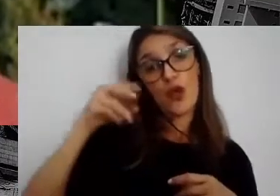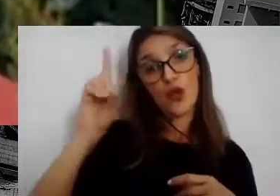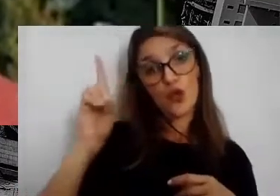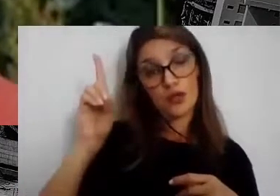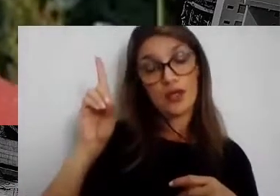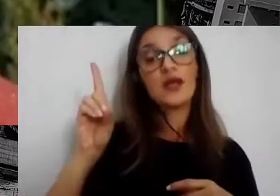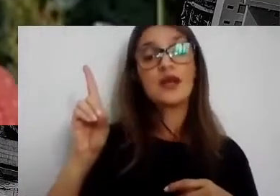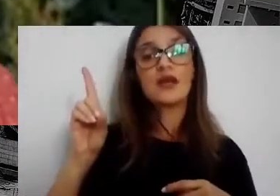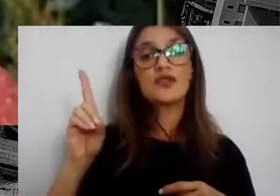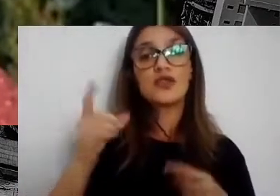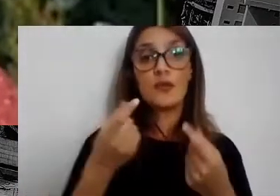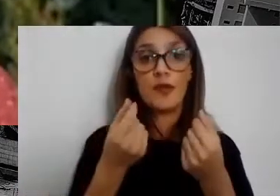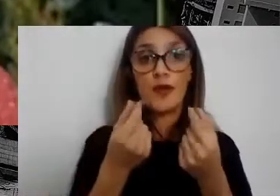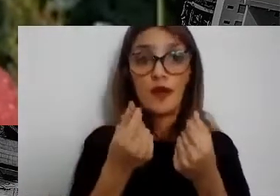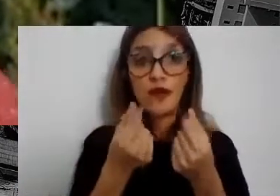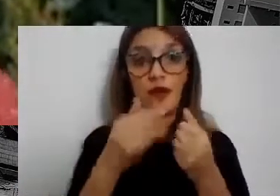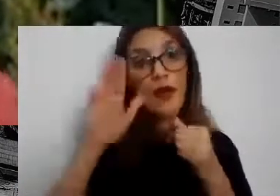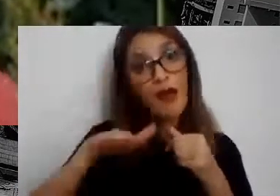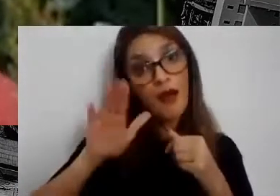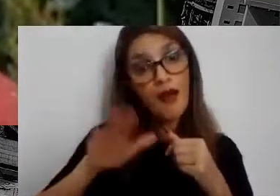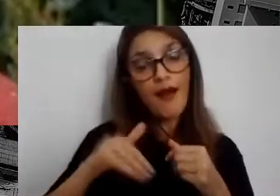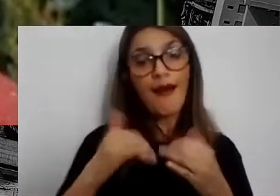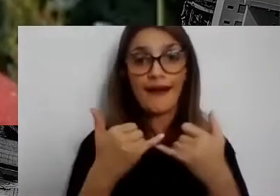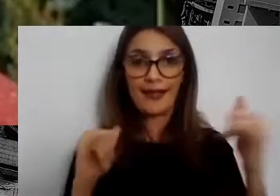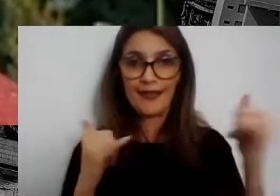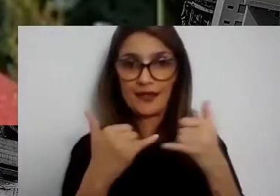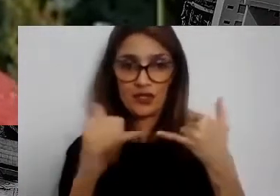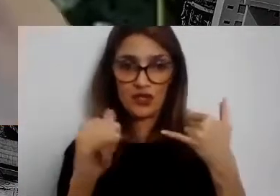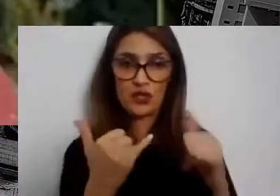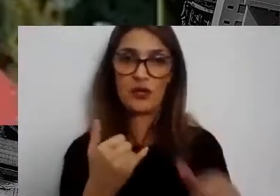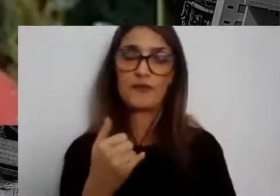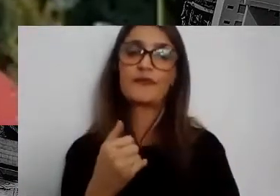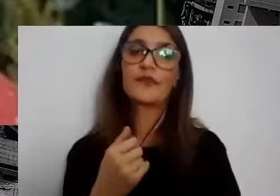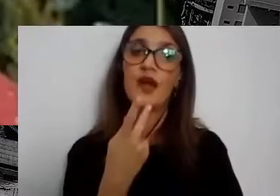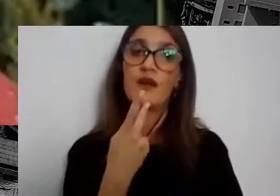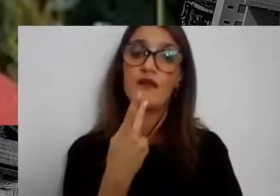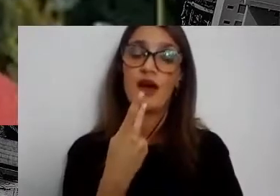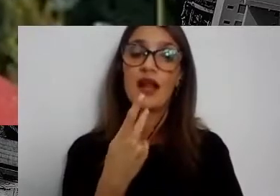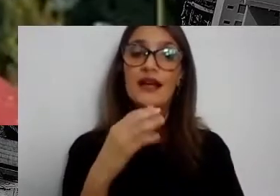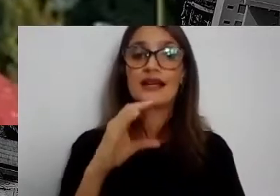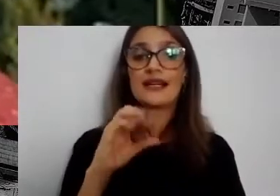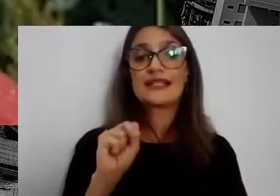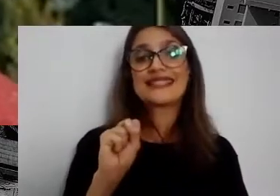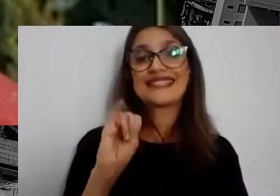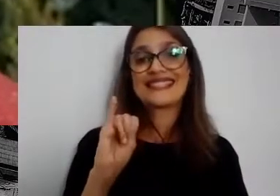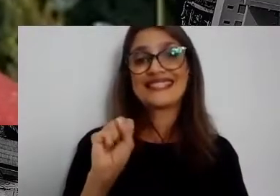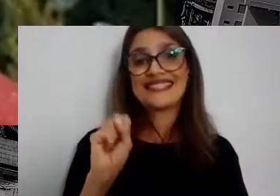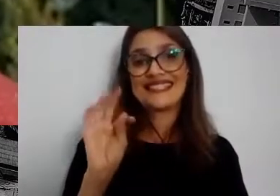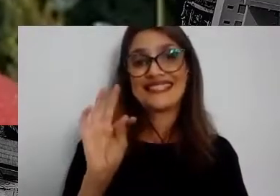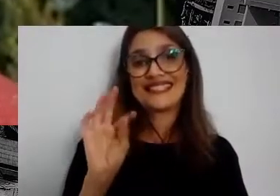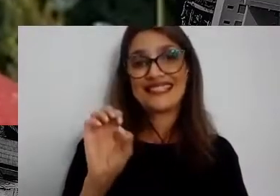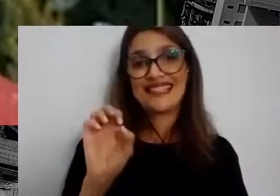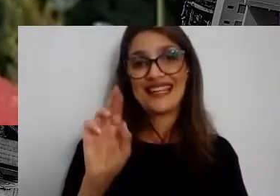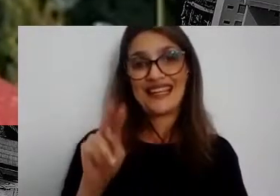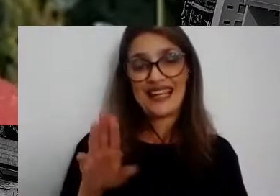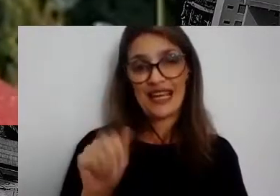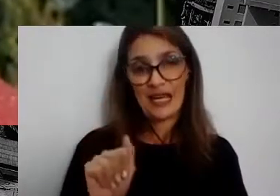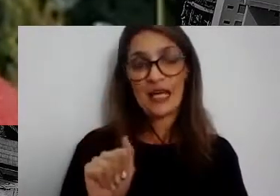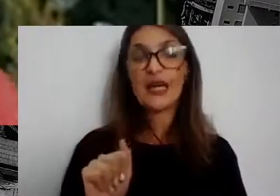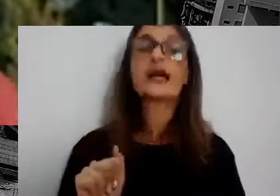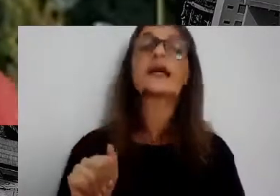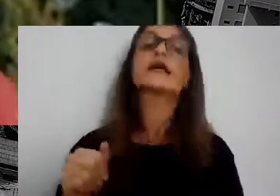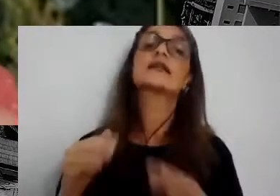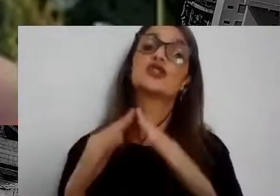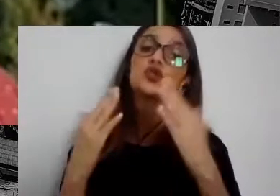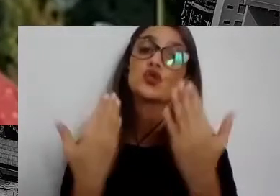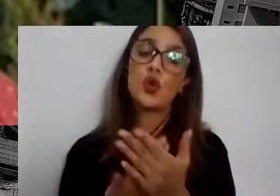custo de energia. Quando a gente fala das cisternas em escolas para fazer o reuso de água cinza,